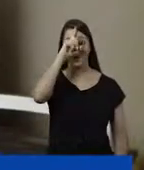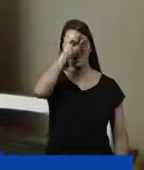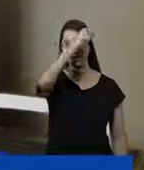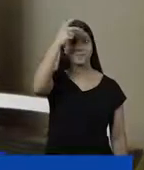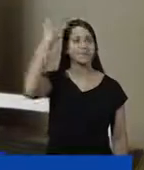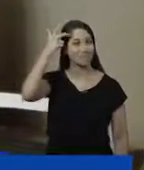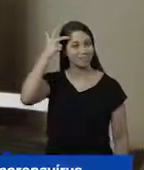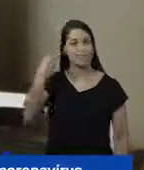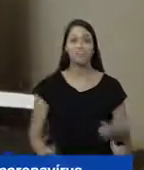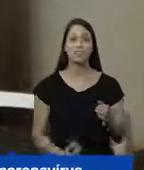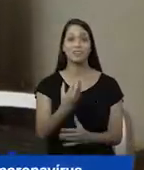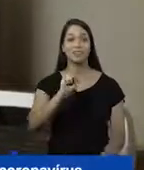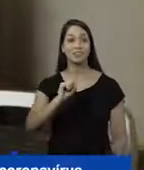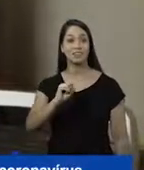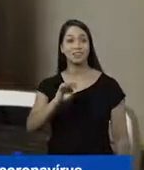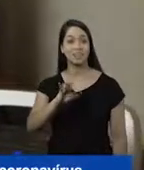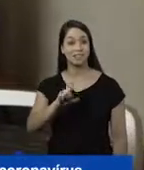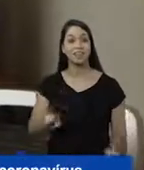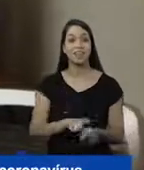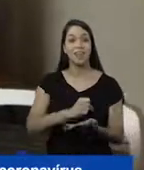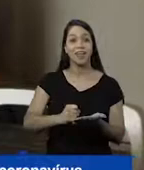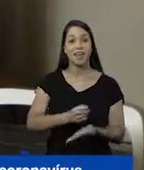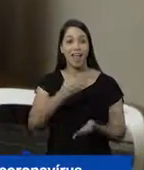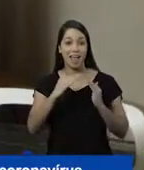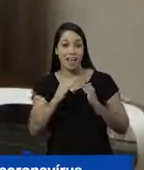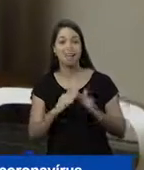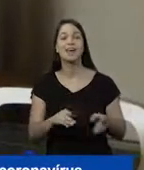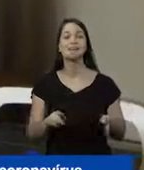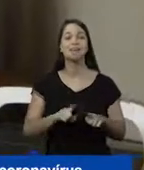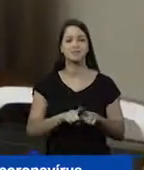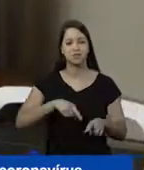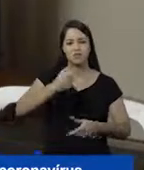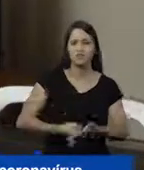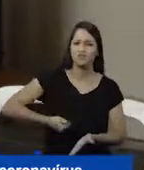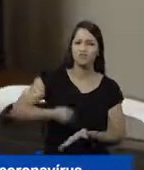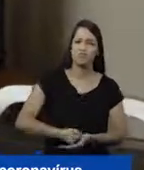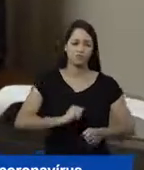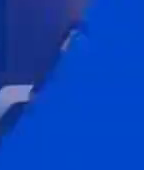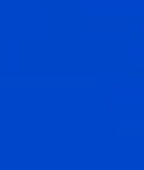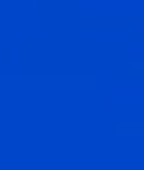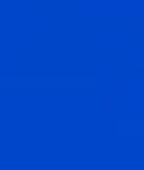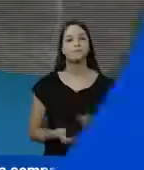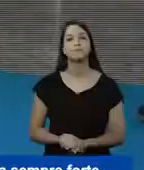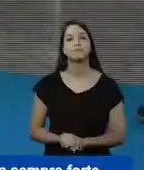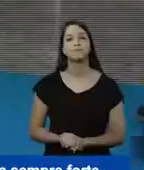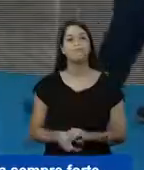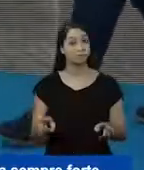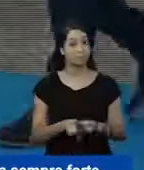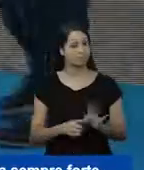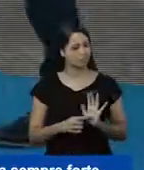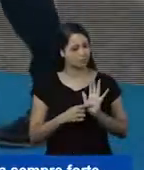hospitais municipais, criou o SEAT. O Remédio em Casa está liderando a luta contra o coronavírus. Também